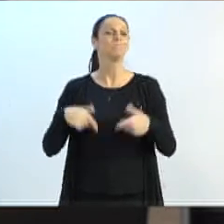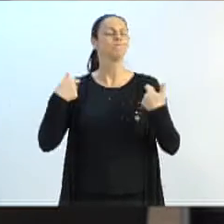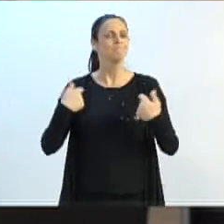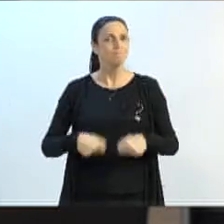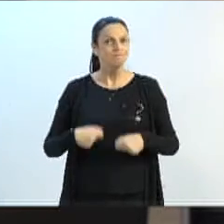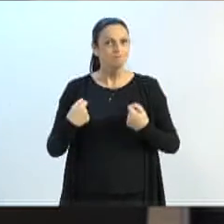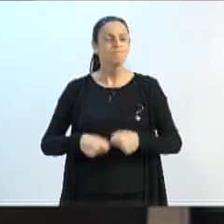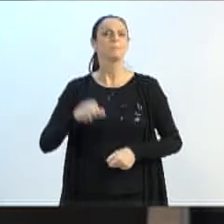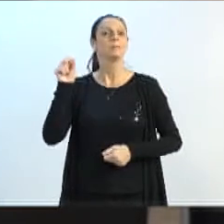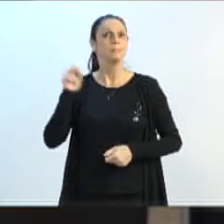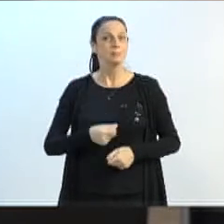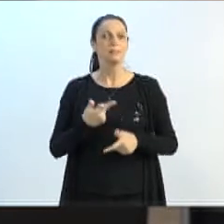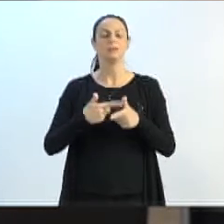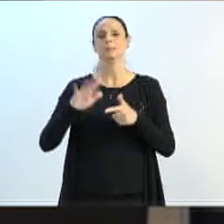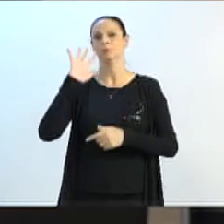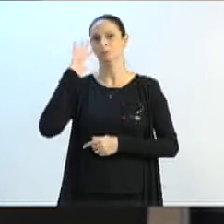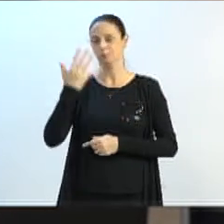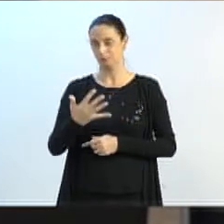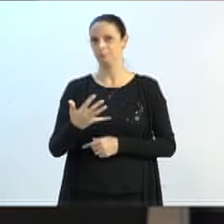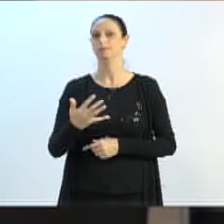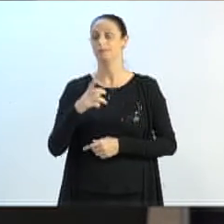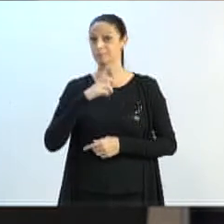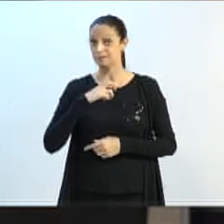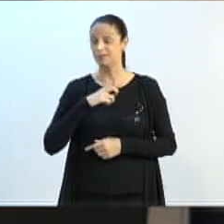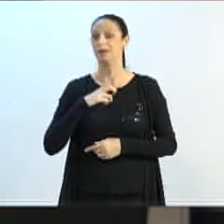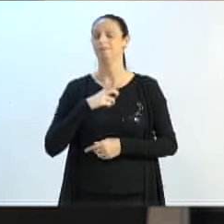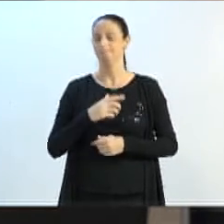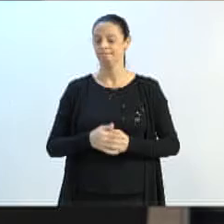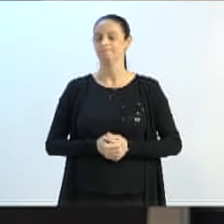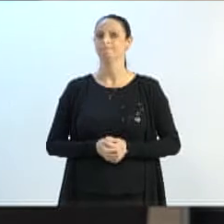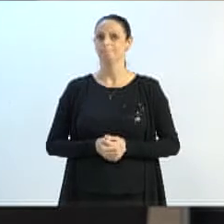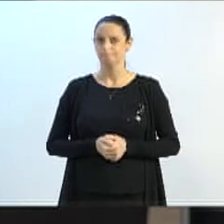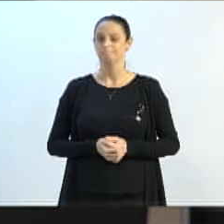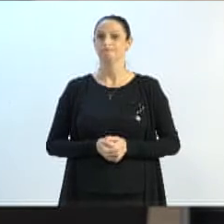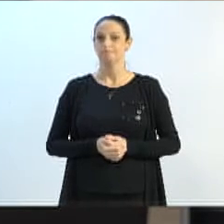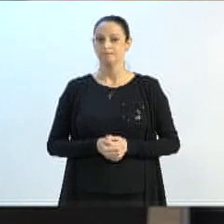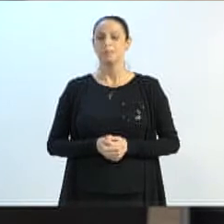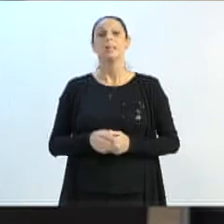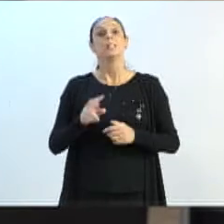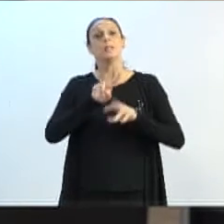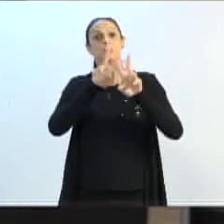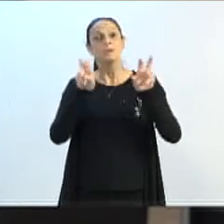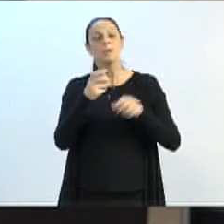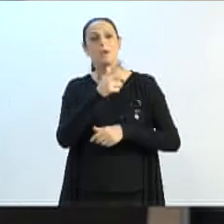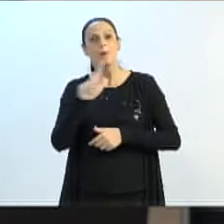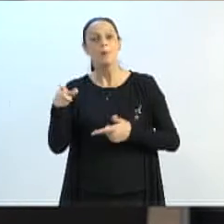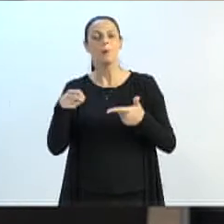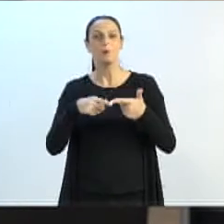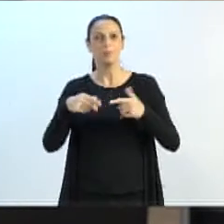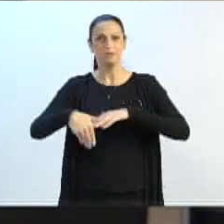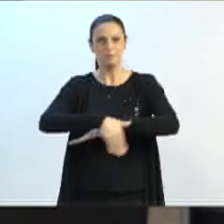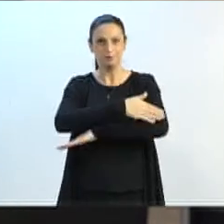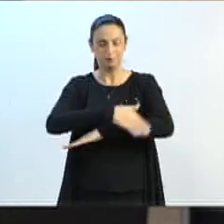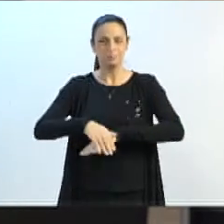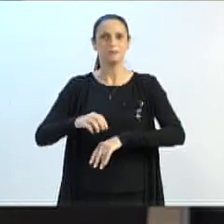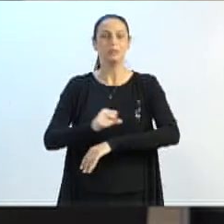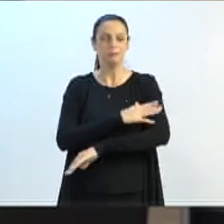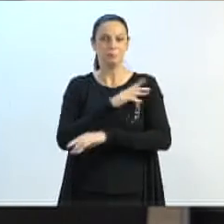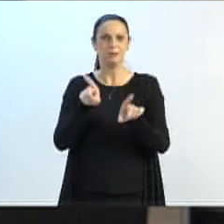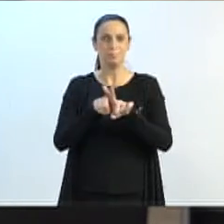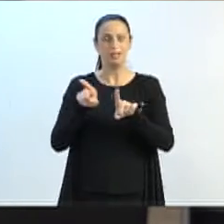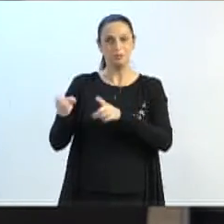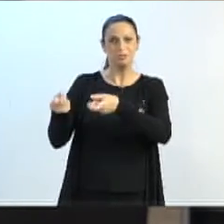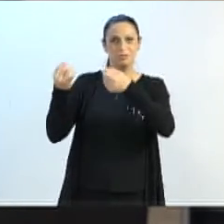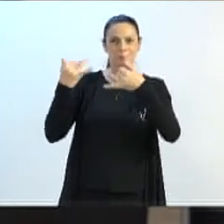essa logística nos quatro cantos da cidade de Bumenau. E, a respeito da perfilagem, eu não sei se o senhor passei despercebido, mas o senhor